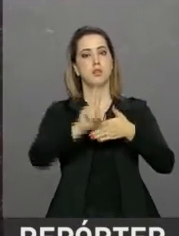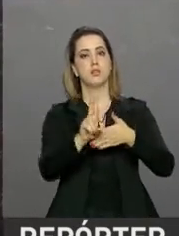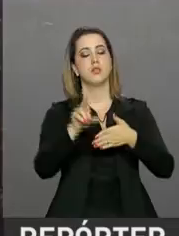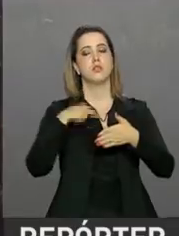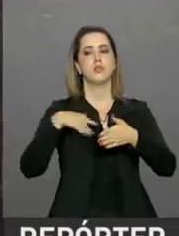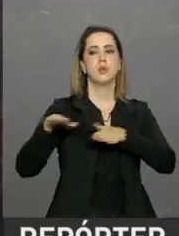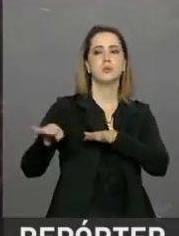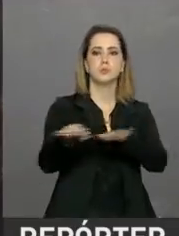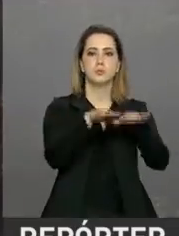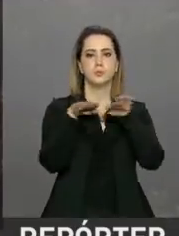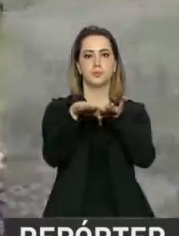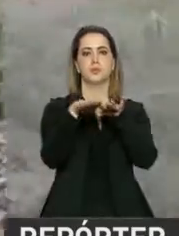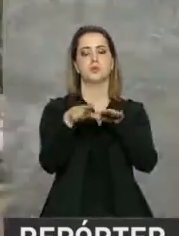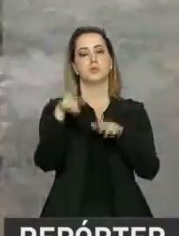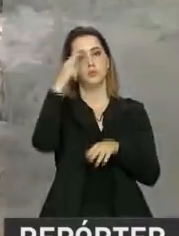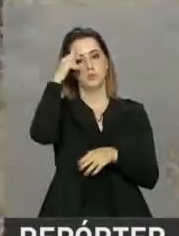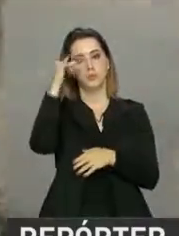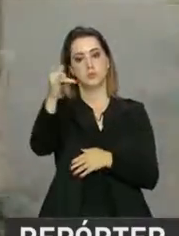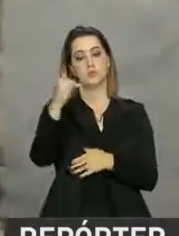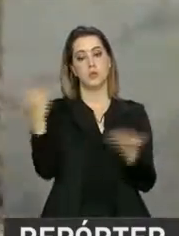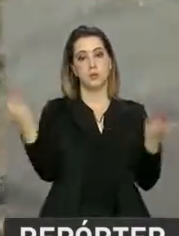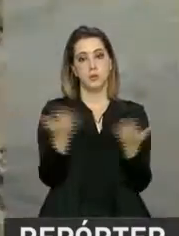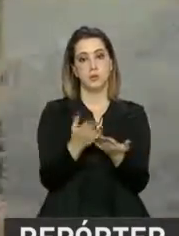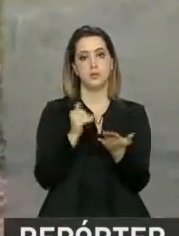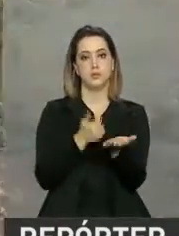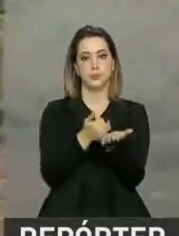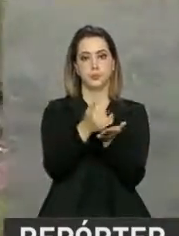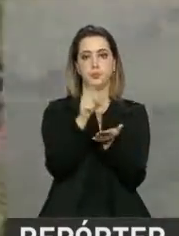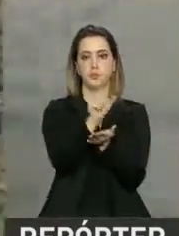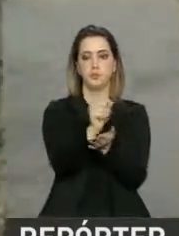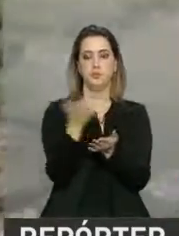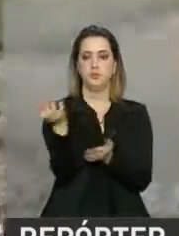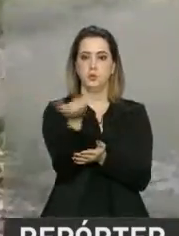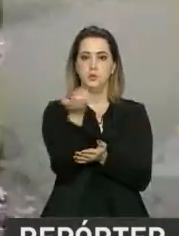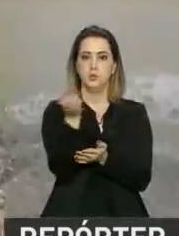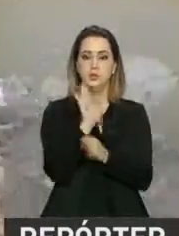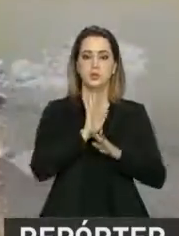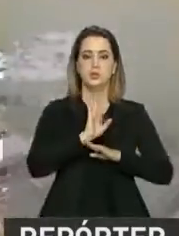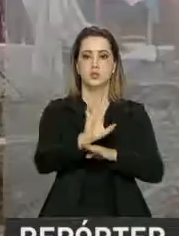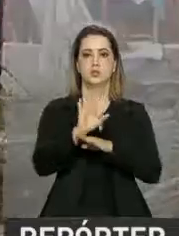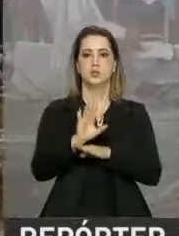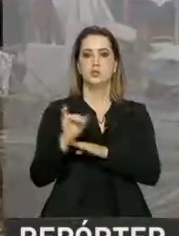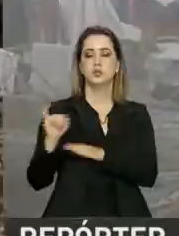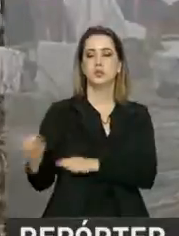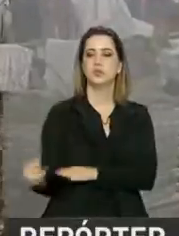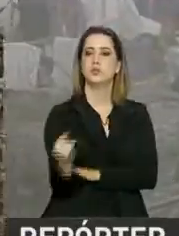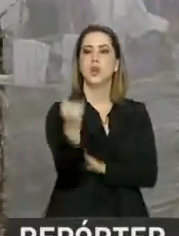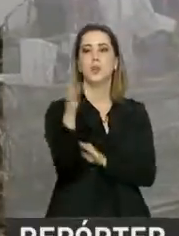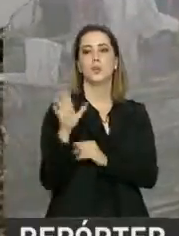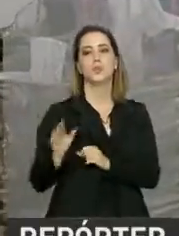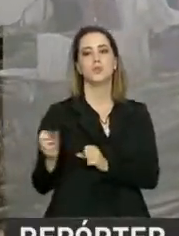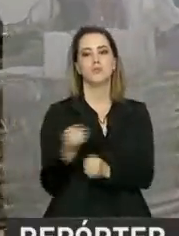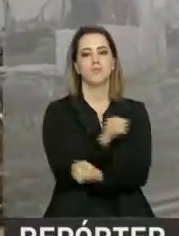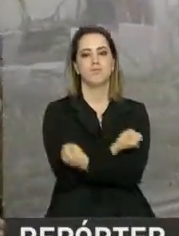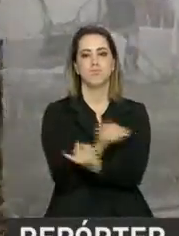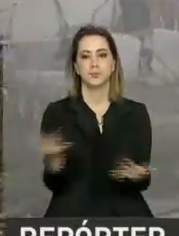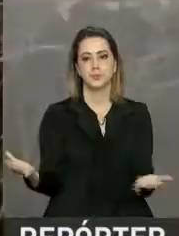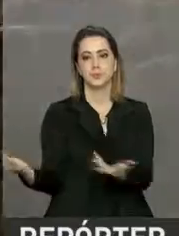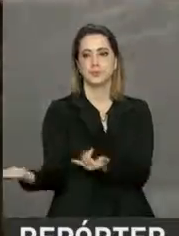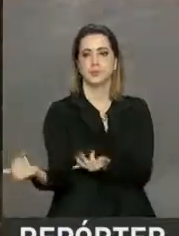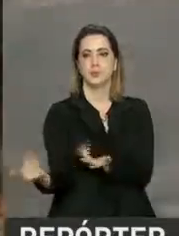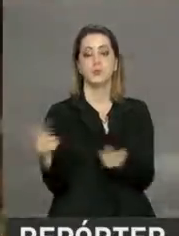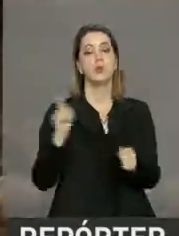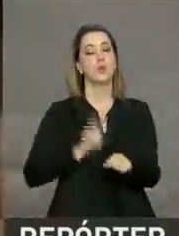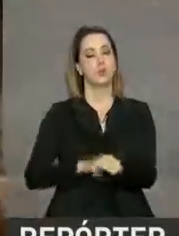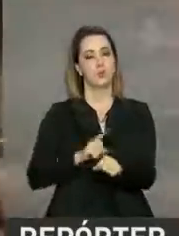estabilização do Haiti. Agora, a iniciativa pretende ajudar a dar oportunidades para muitos jovens em um momento